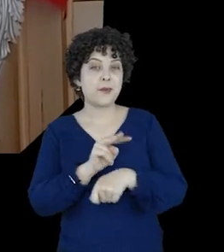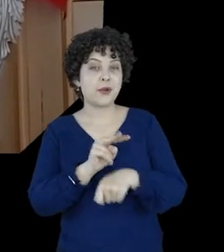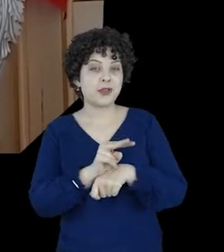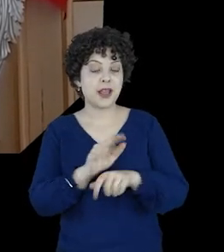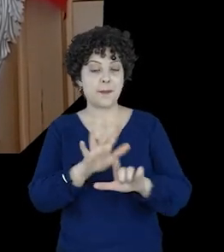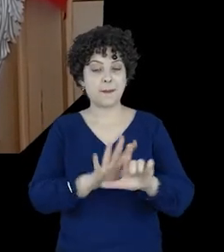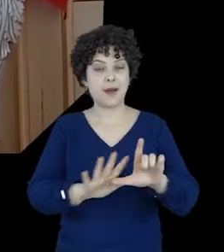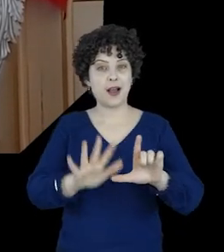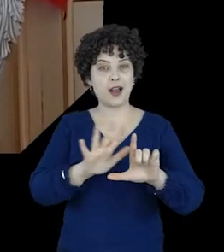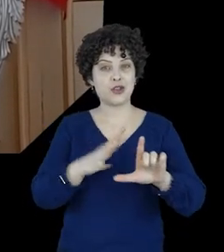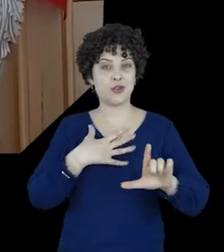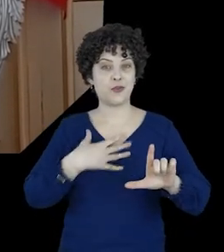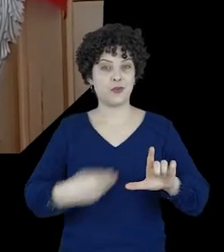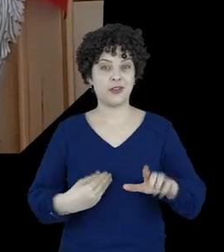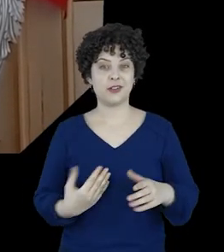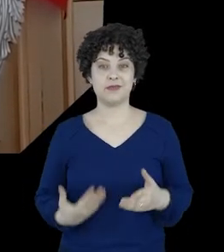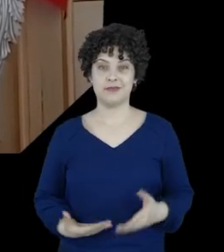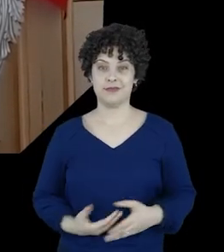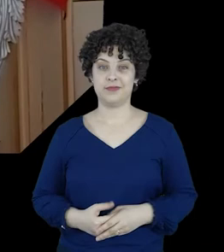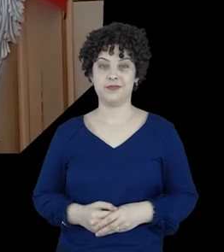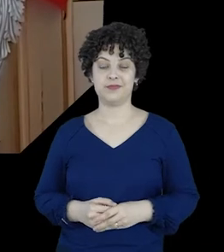proteger a imagem de seus filhos